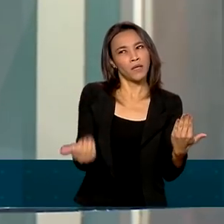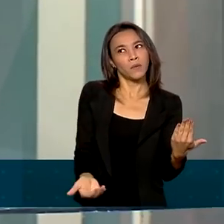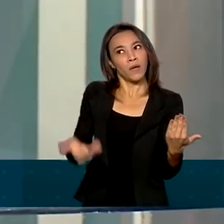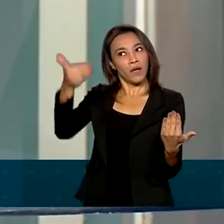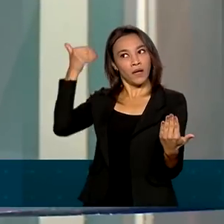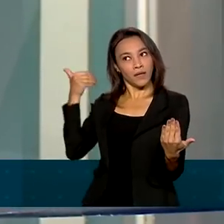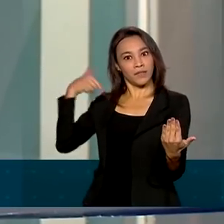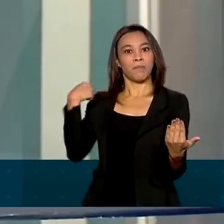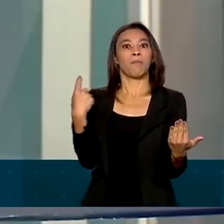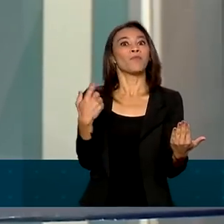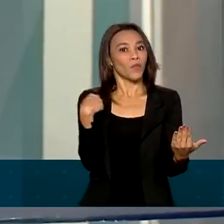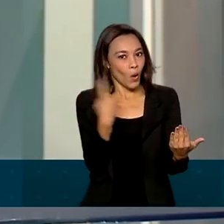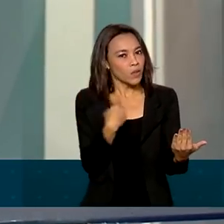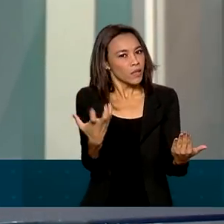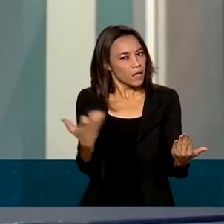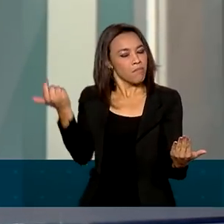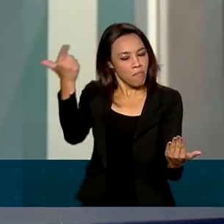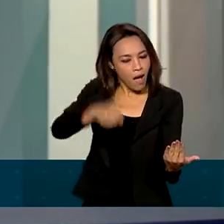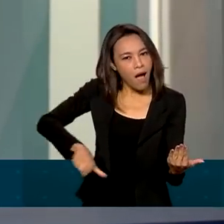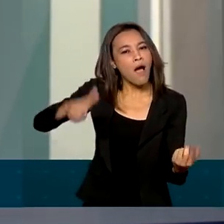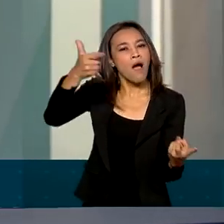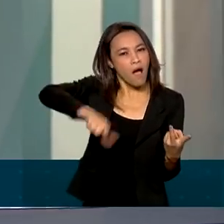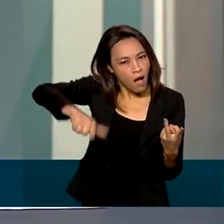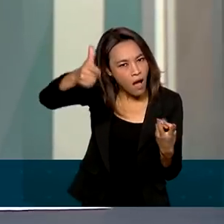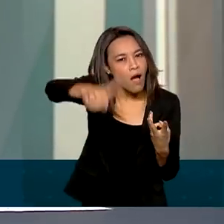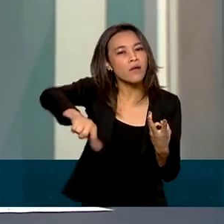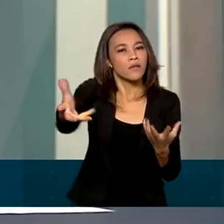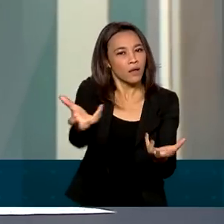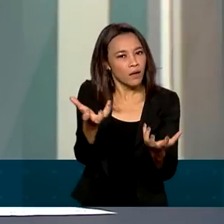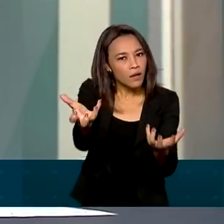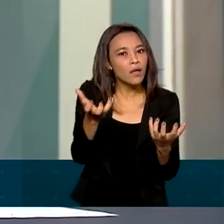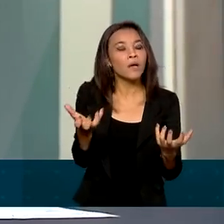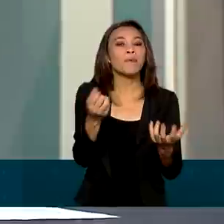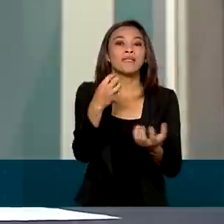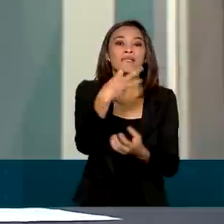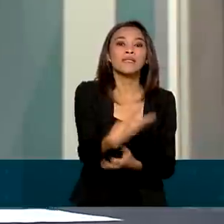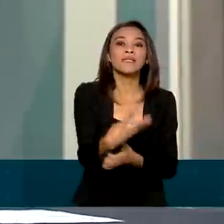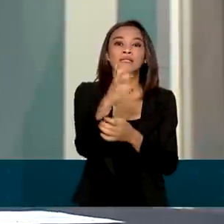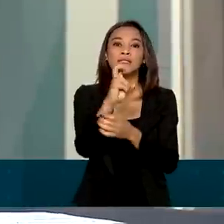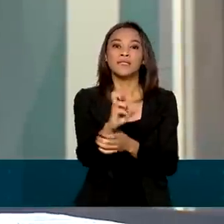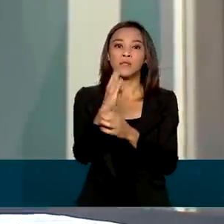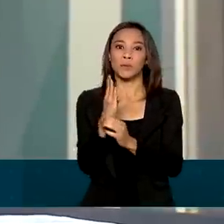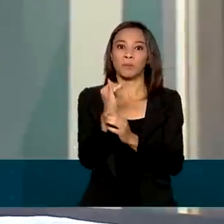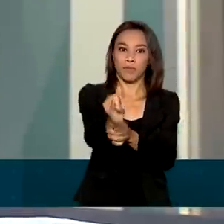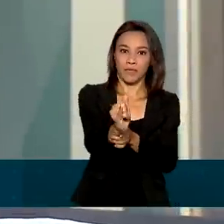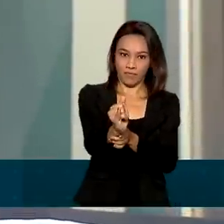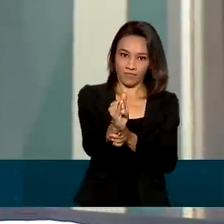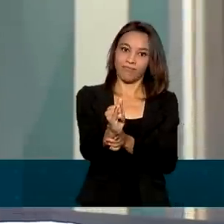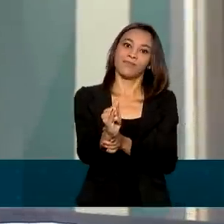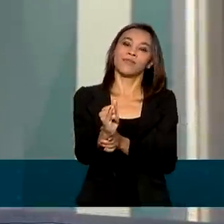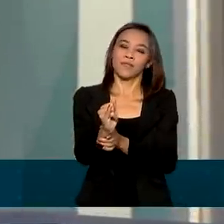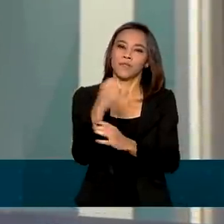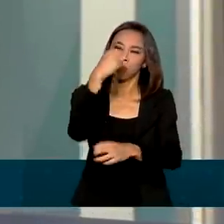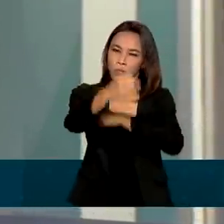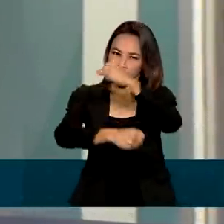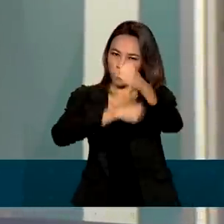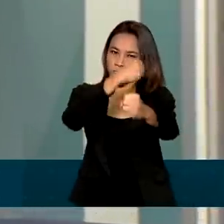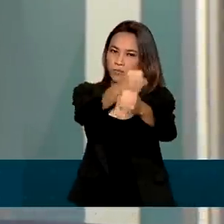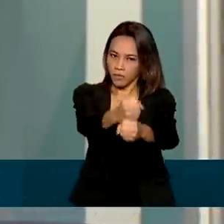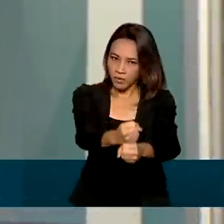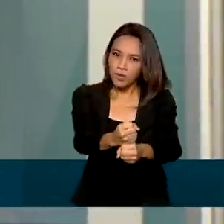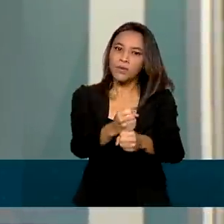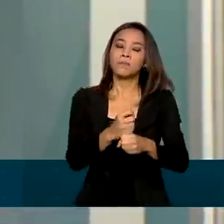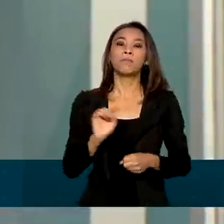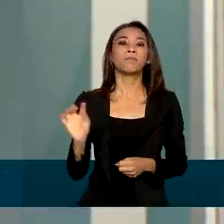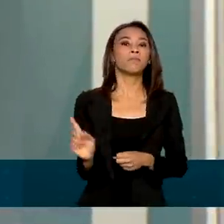queremos mais. Queremos ir até 35 bilhões de reais no meio do ano que vem, primeira vez que a Caixa